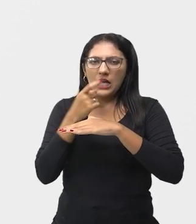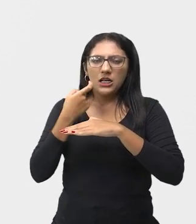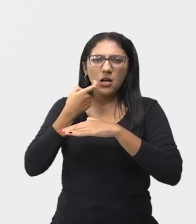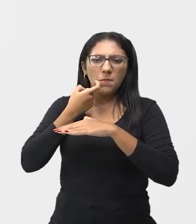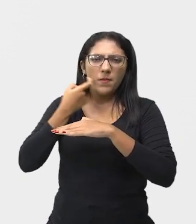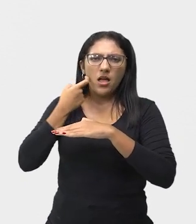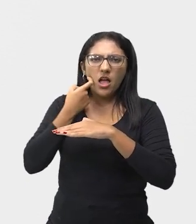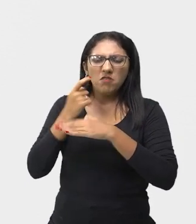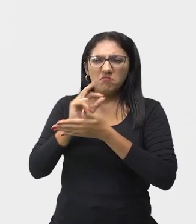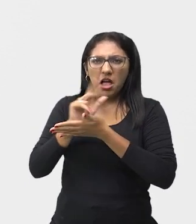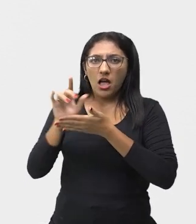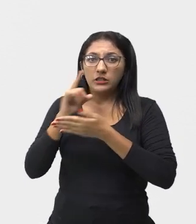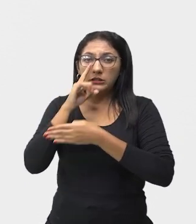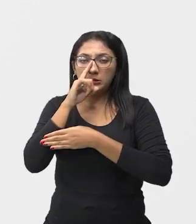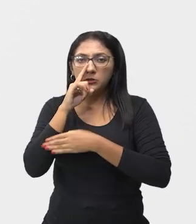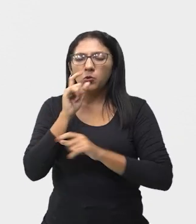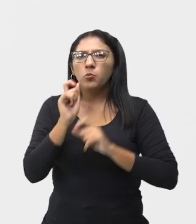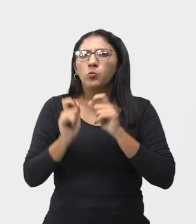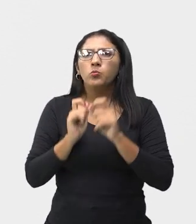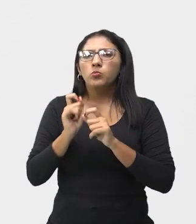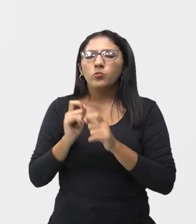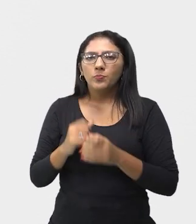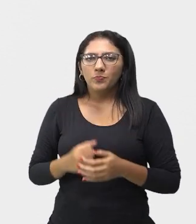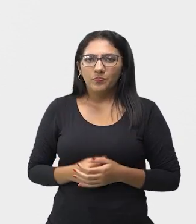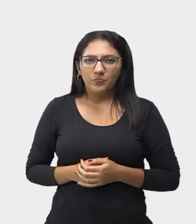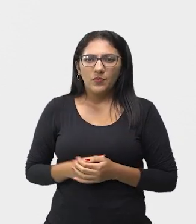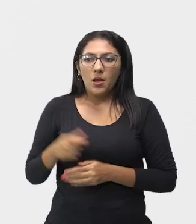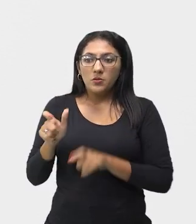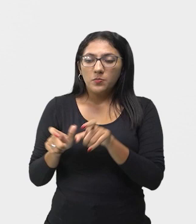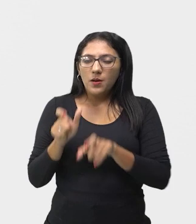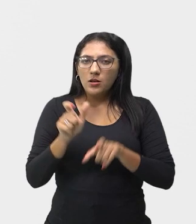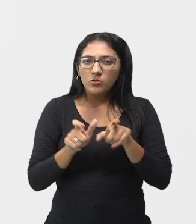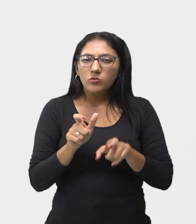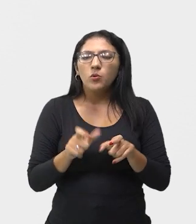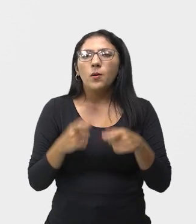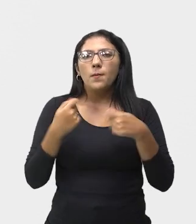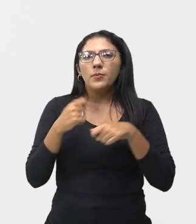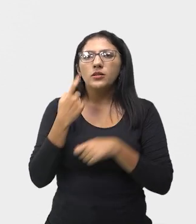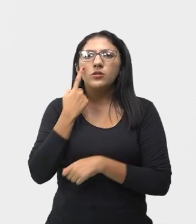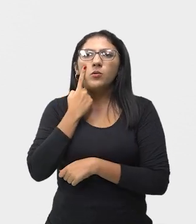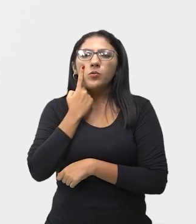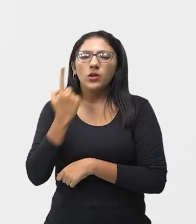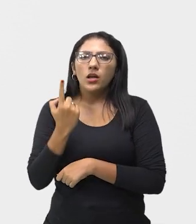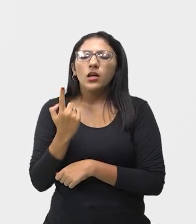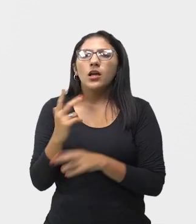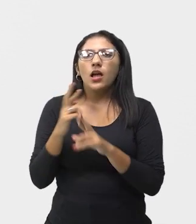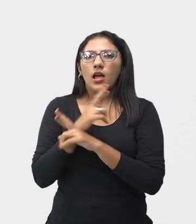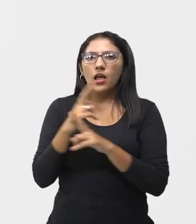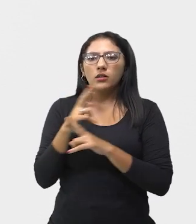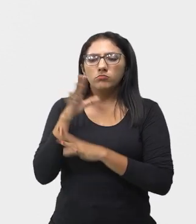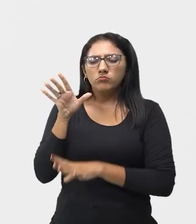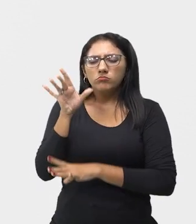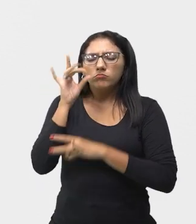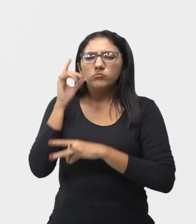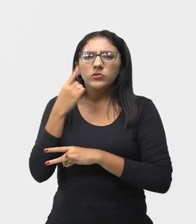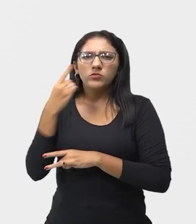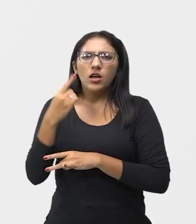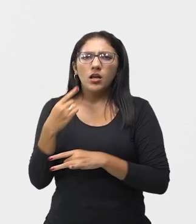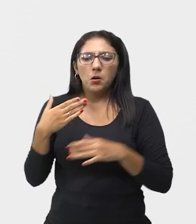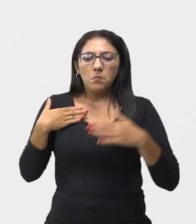o que os personagens vão fazer ali? Eles vão interpretar através dos